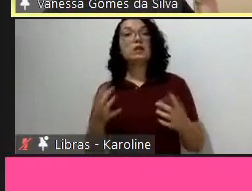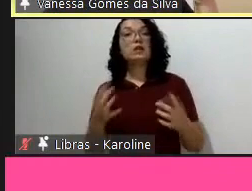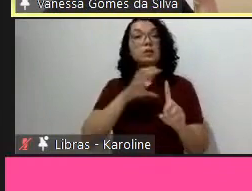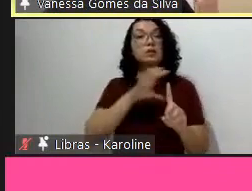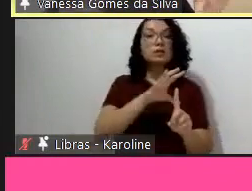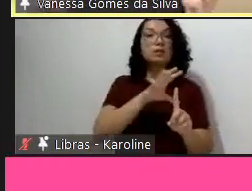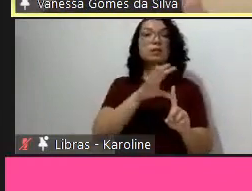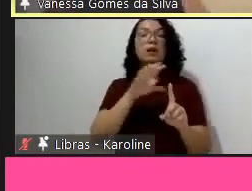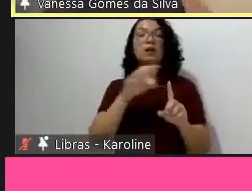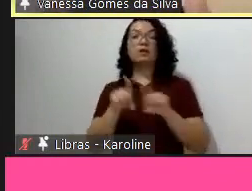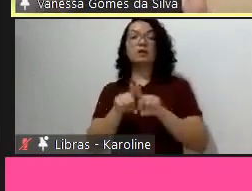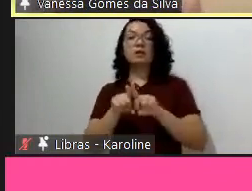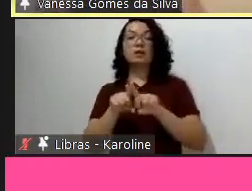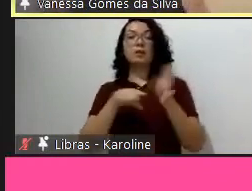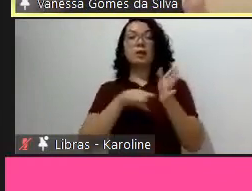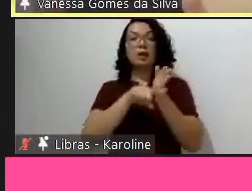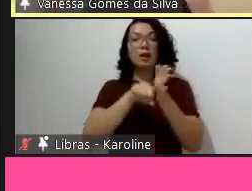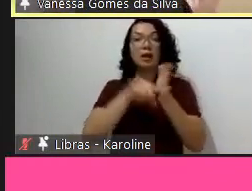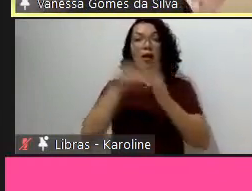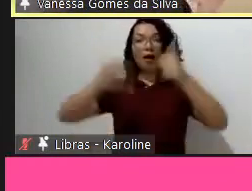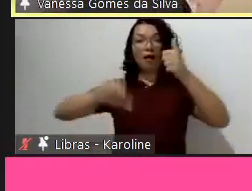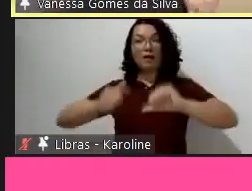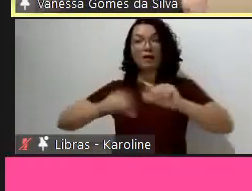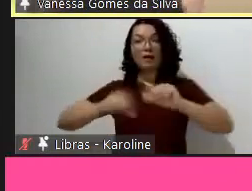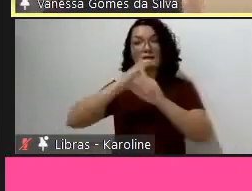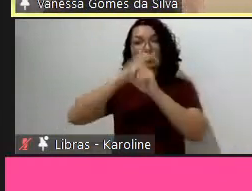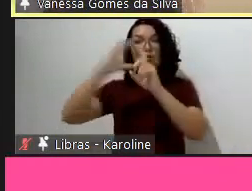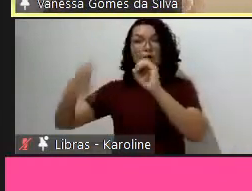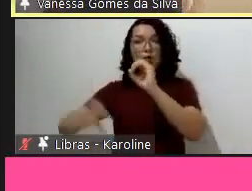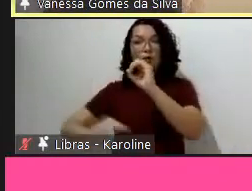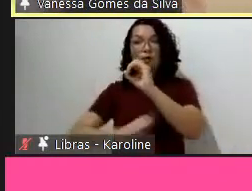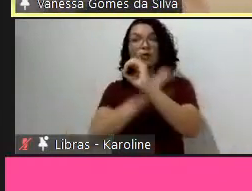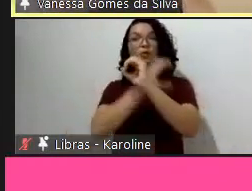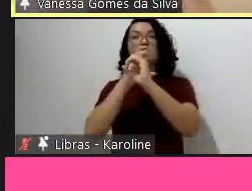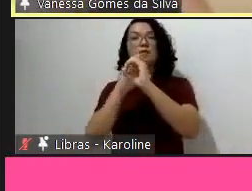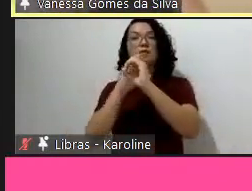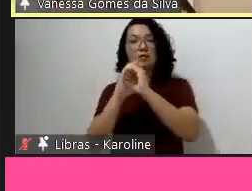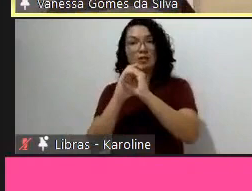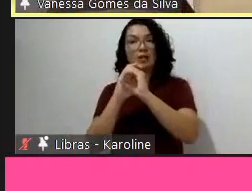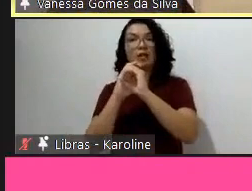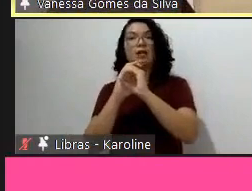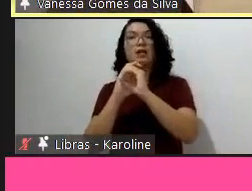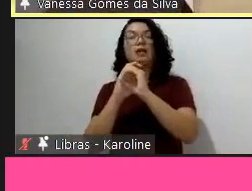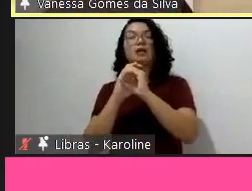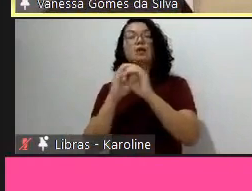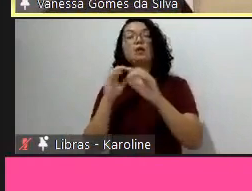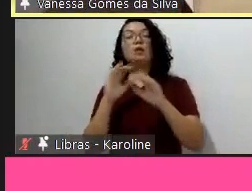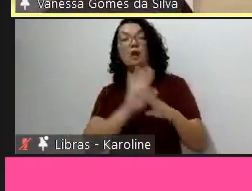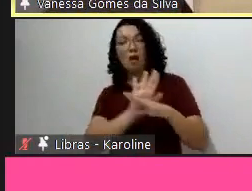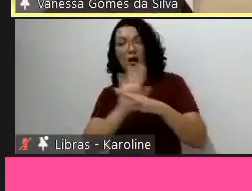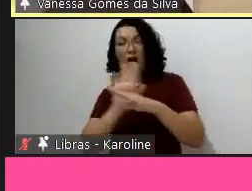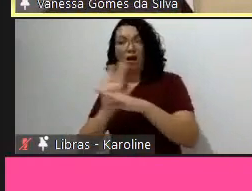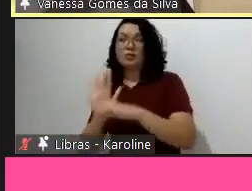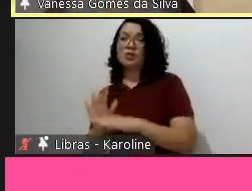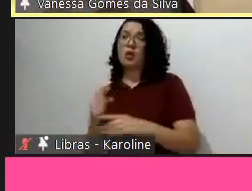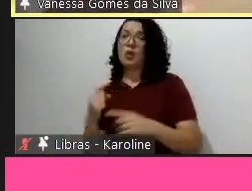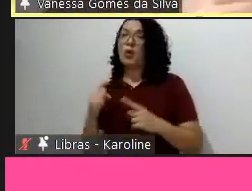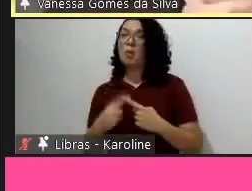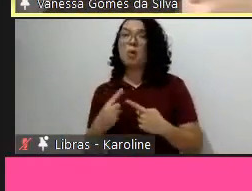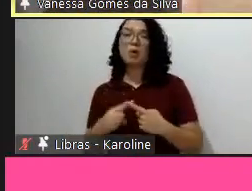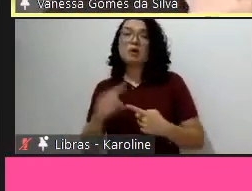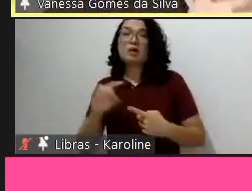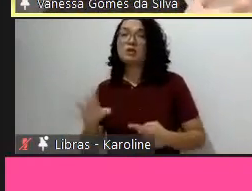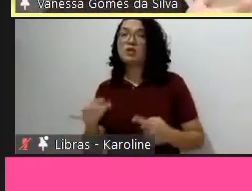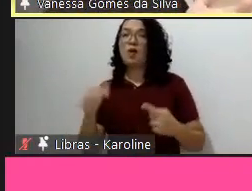aos materiais, não são só aquelas duas categorias de energia e de emissões incorporadas. Eu